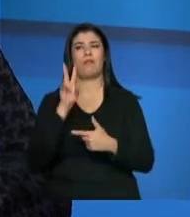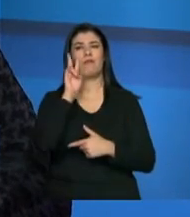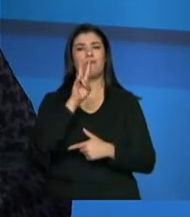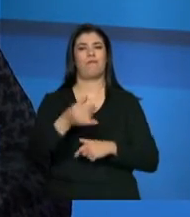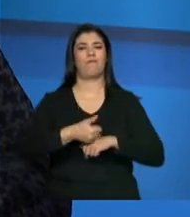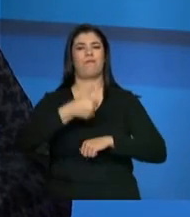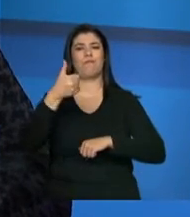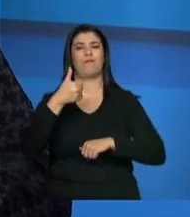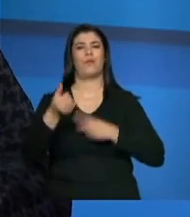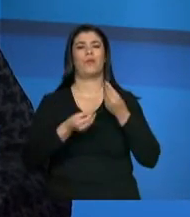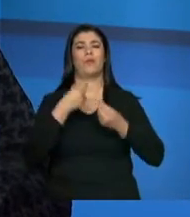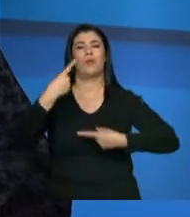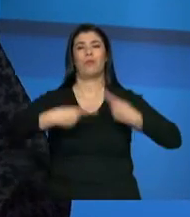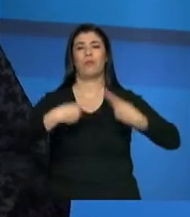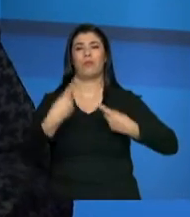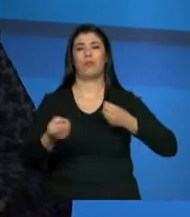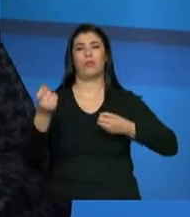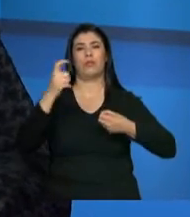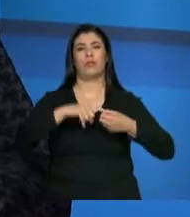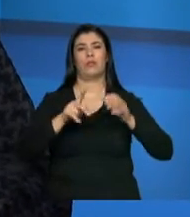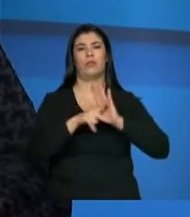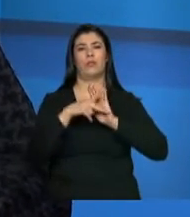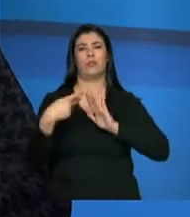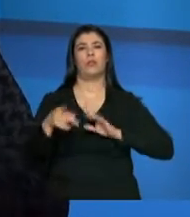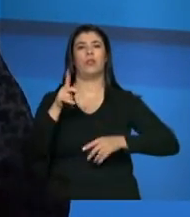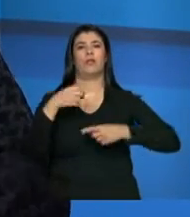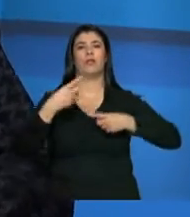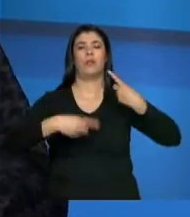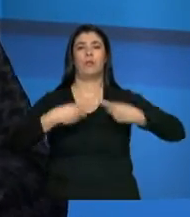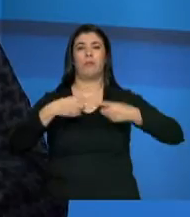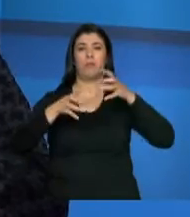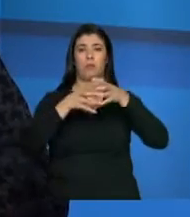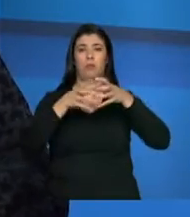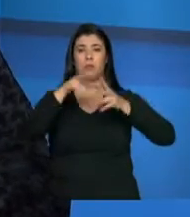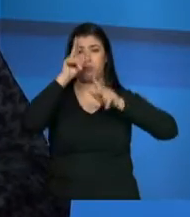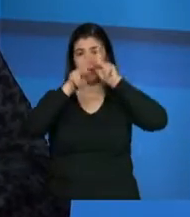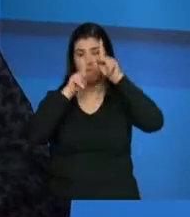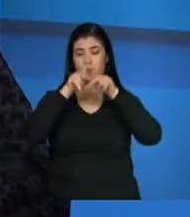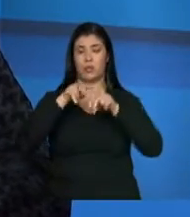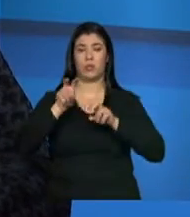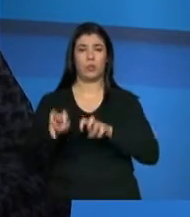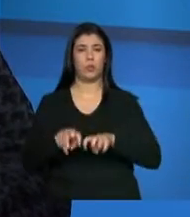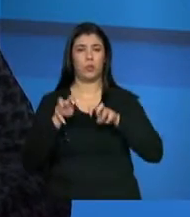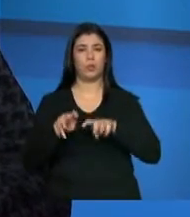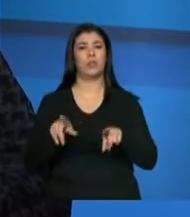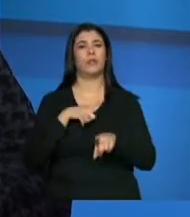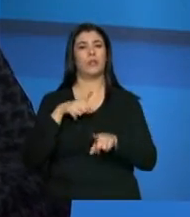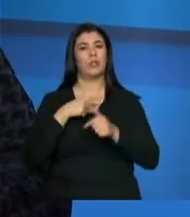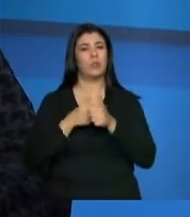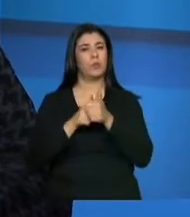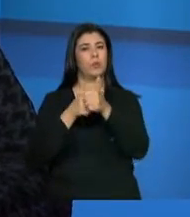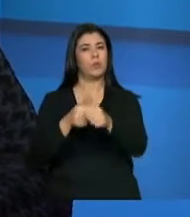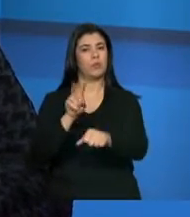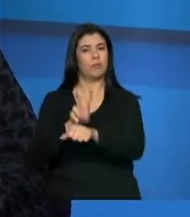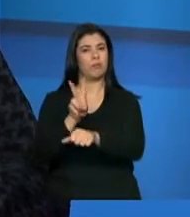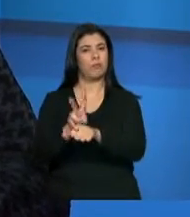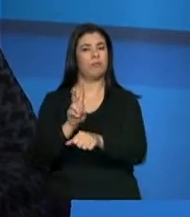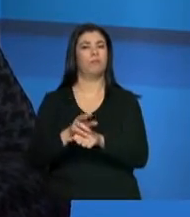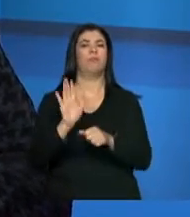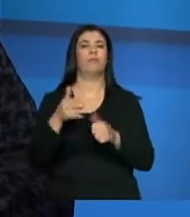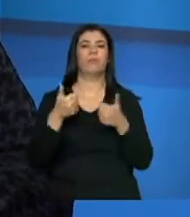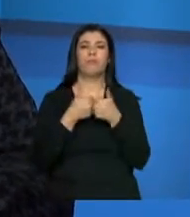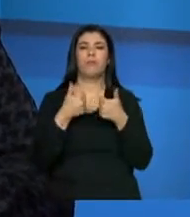dessas políticas voltadas para a população rural, que tem tido, assim, um acompanhamento muito próximo